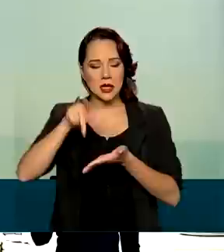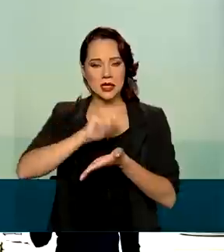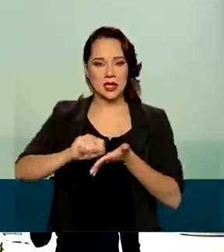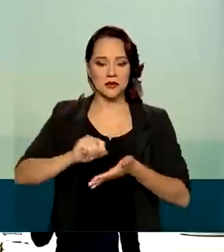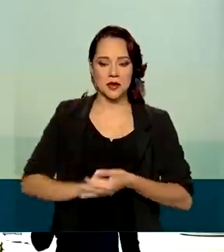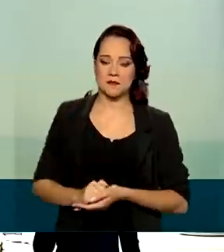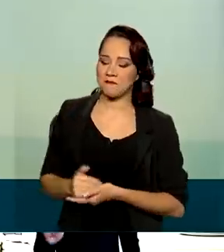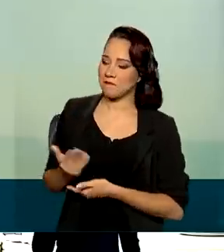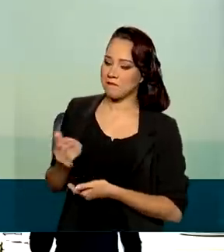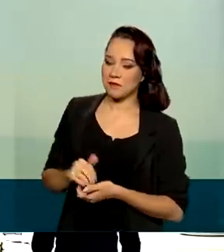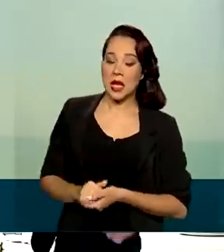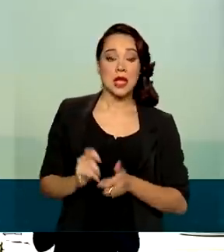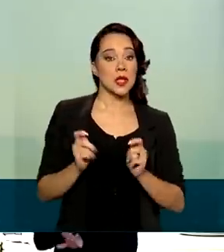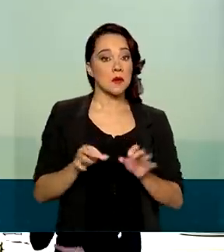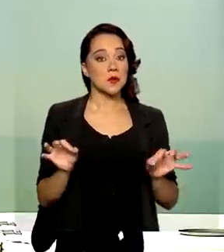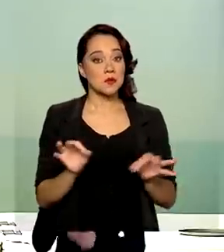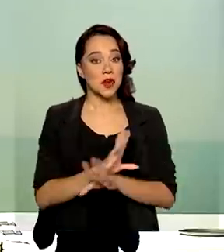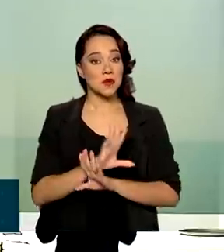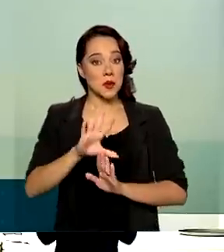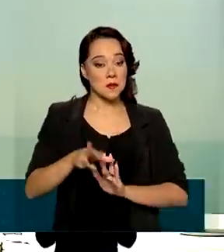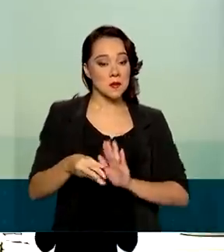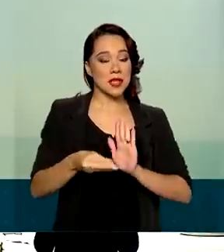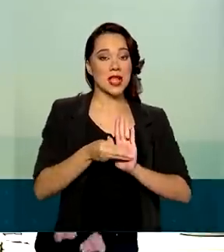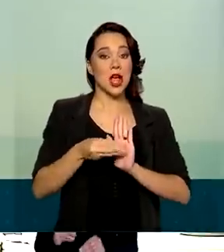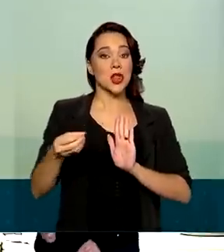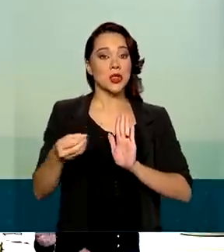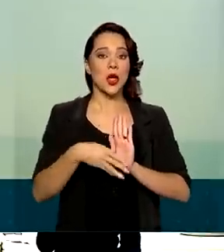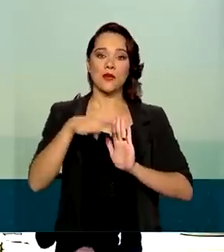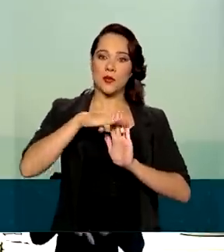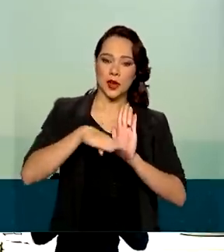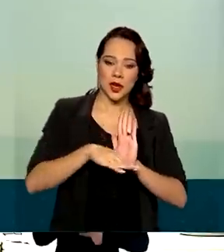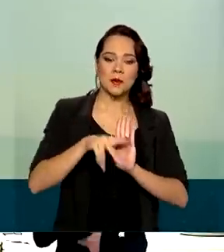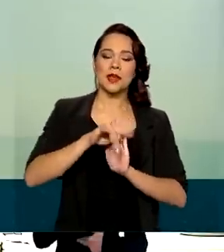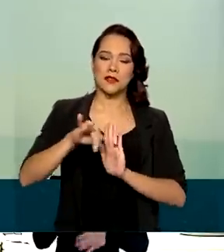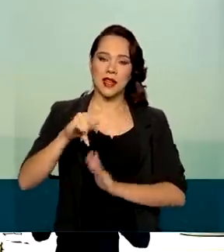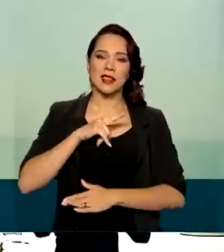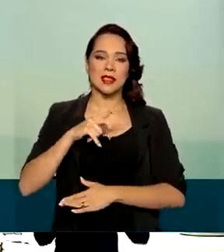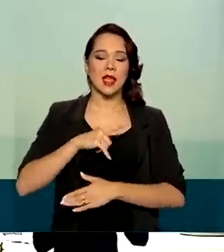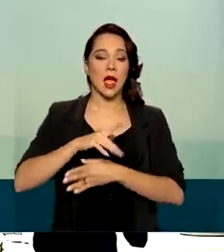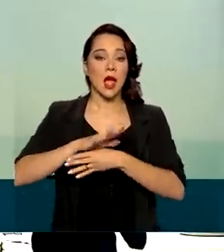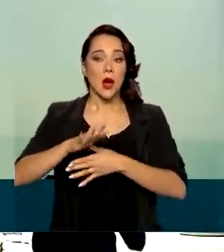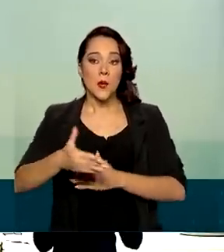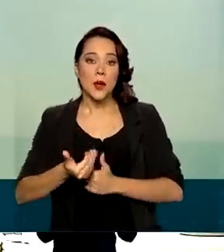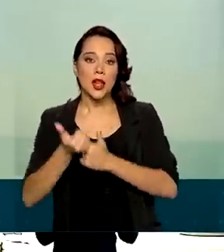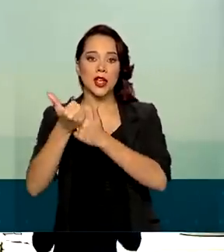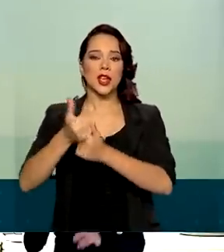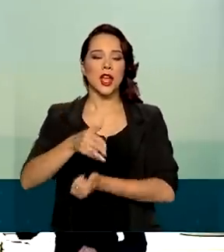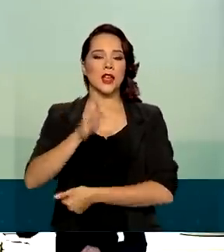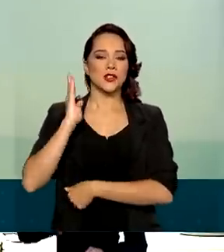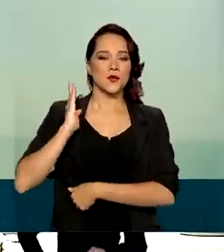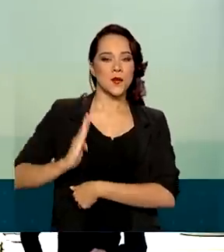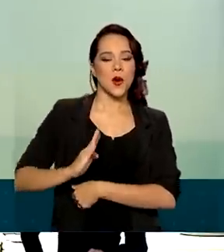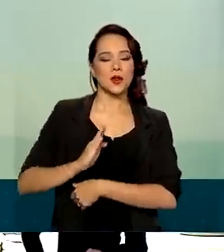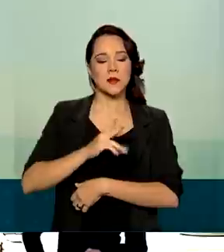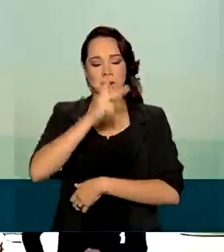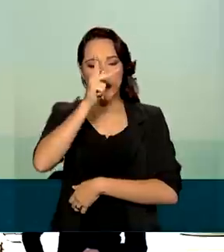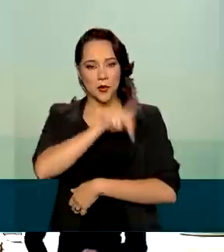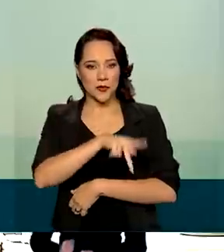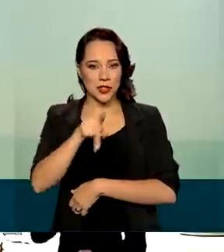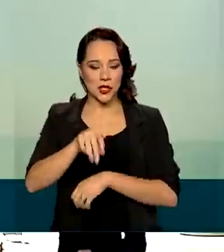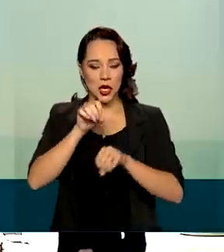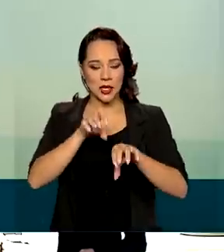prontos, assim, para implementarmos a nova versão do programa, que contará com o incremento de bolsa para alfabetizadores,